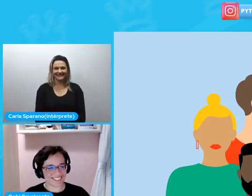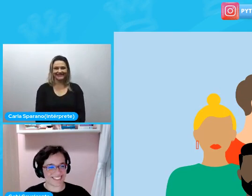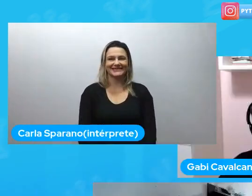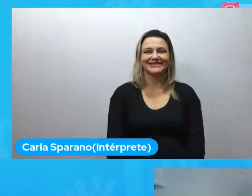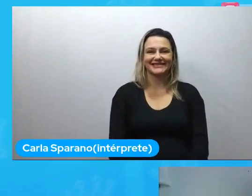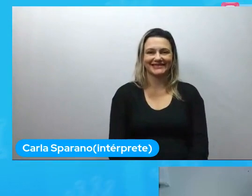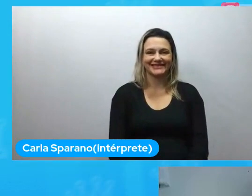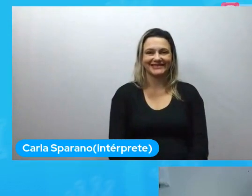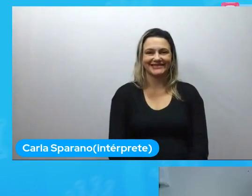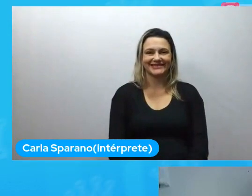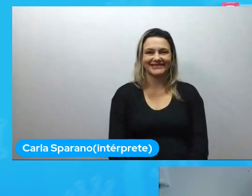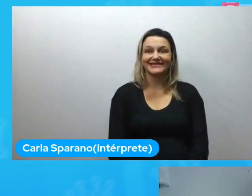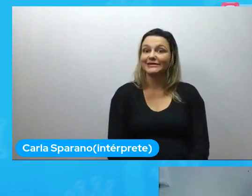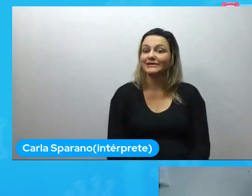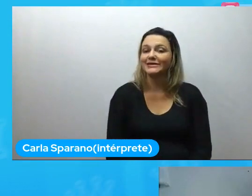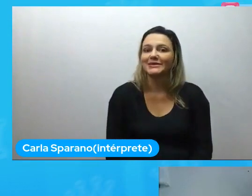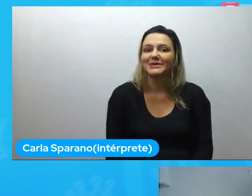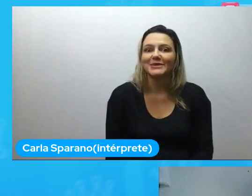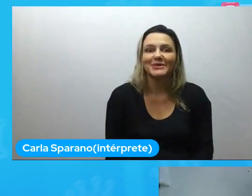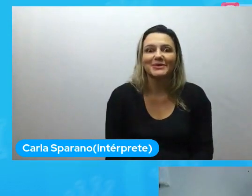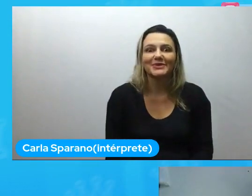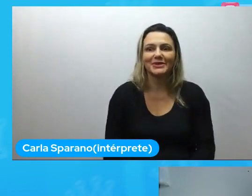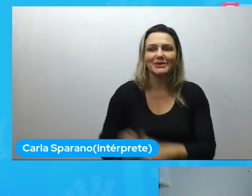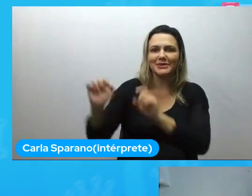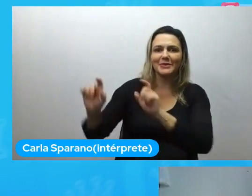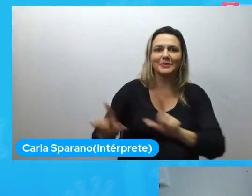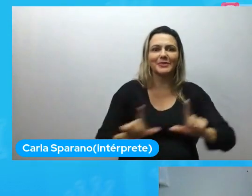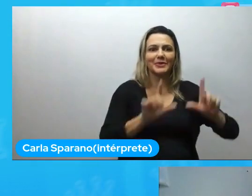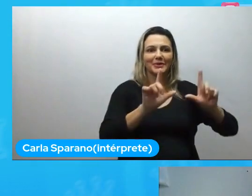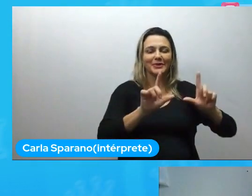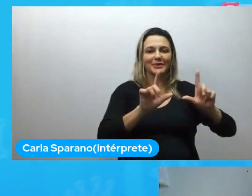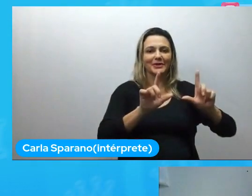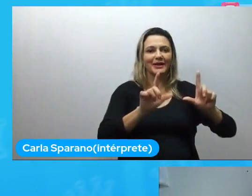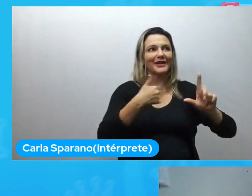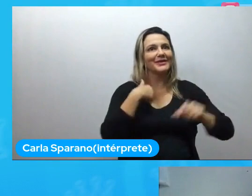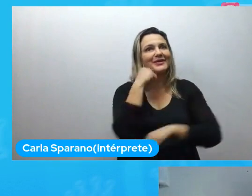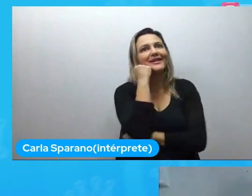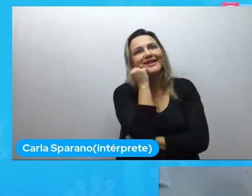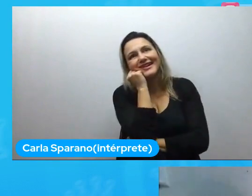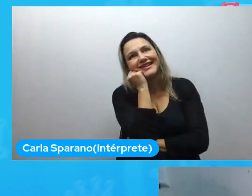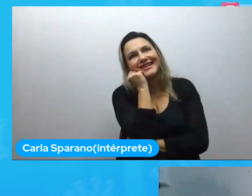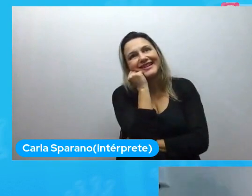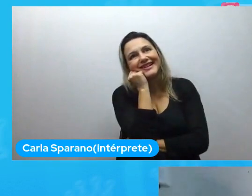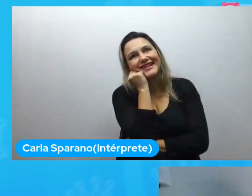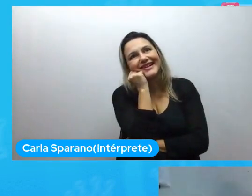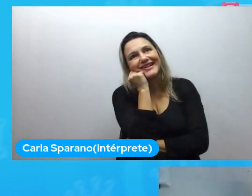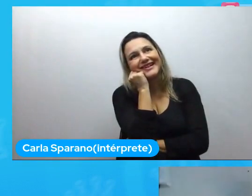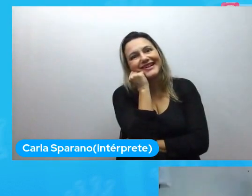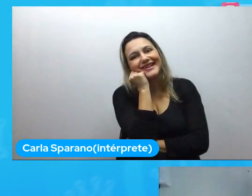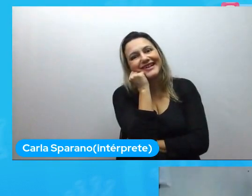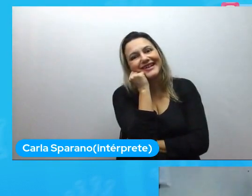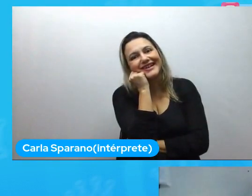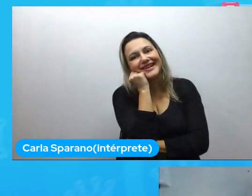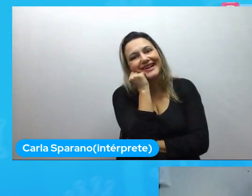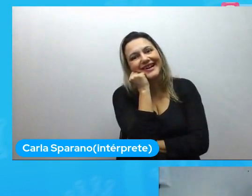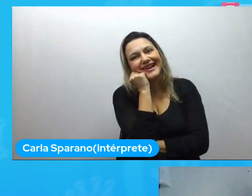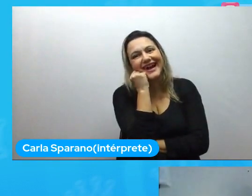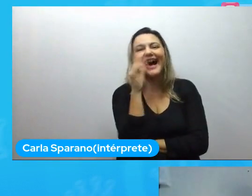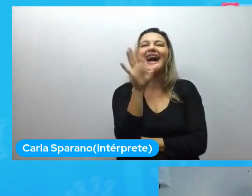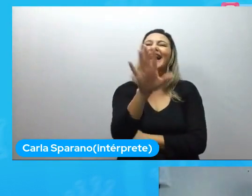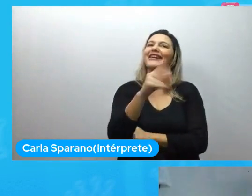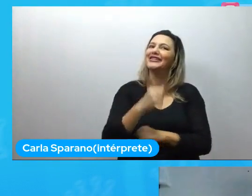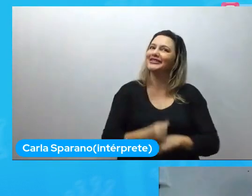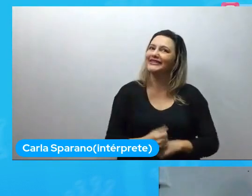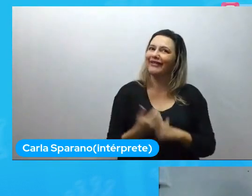minha gente me colocaram aqui na tela quando eu estava assim eu achei isso errado meu